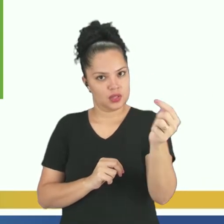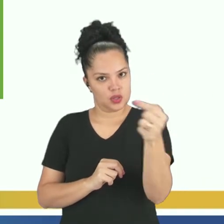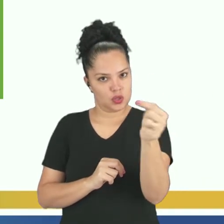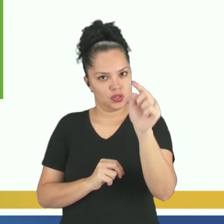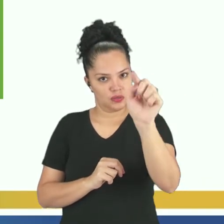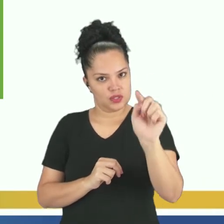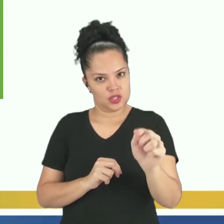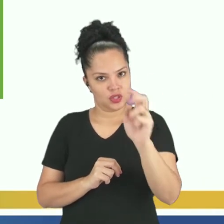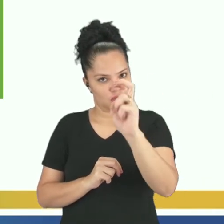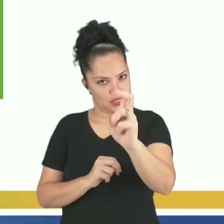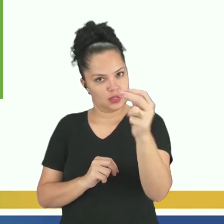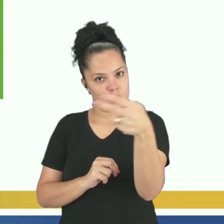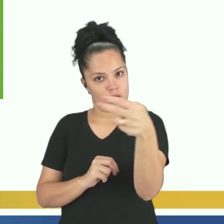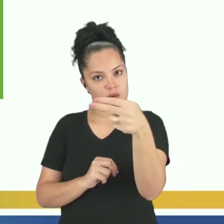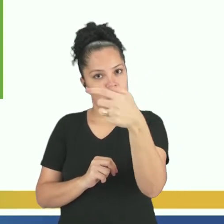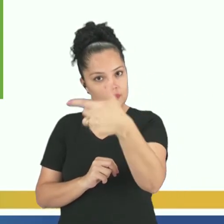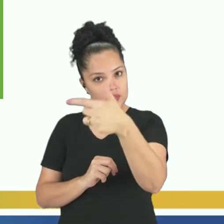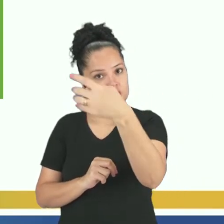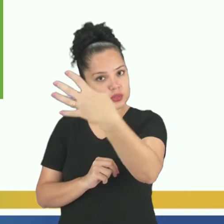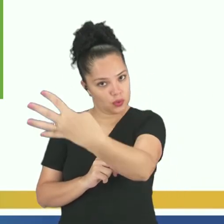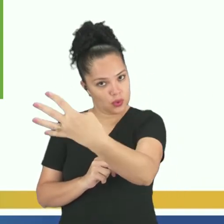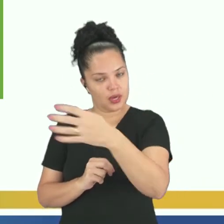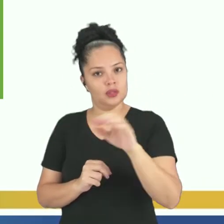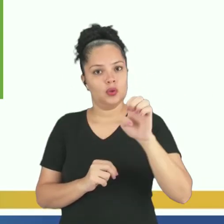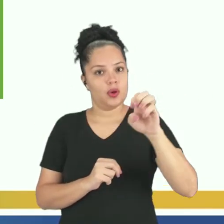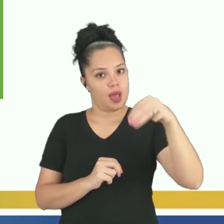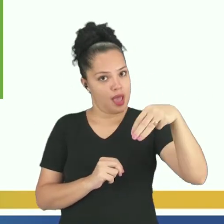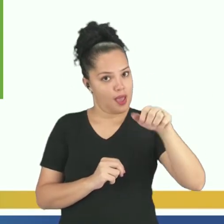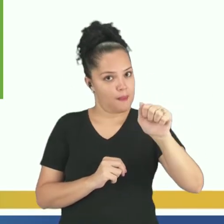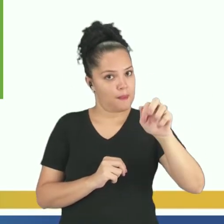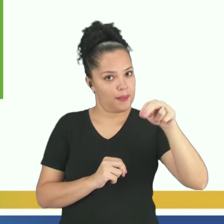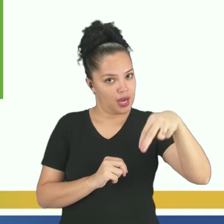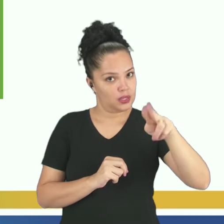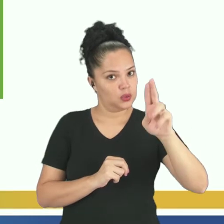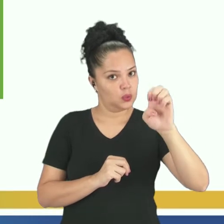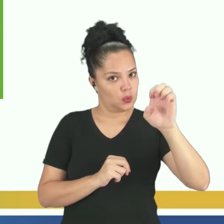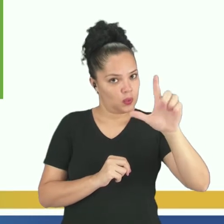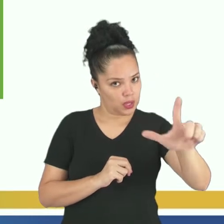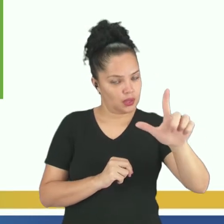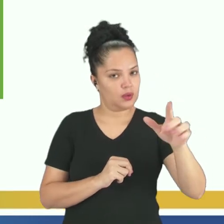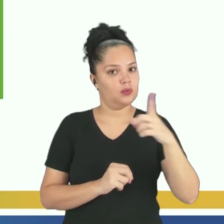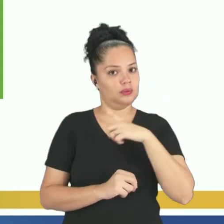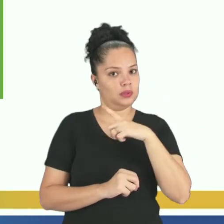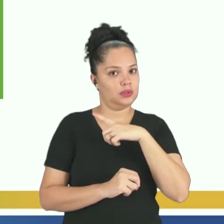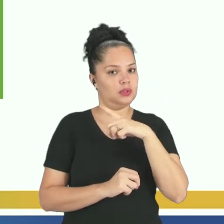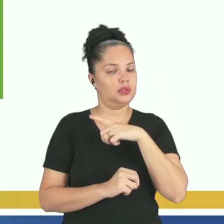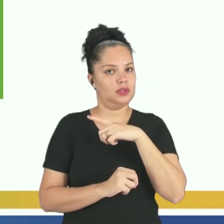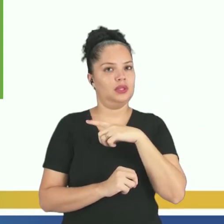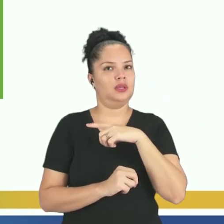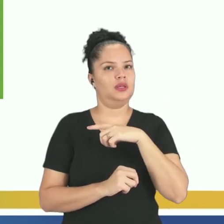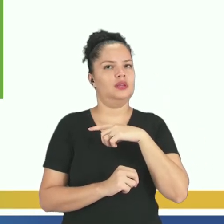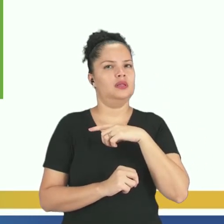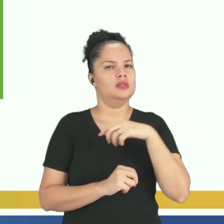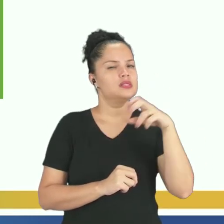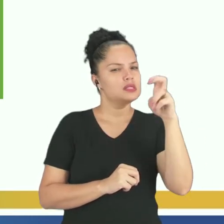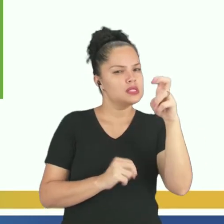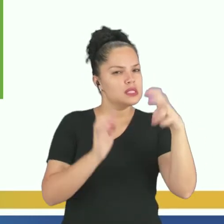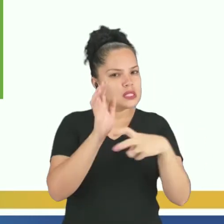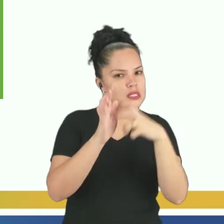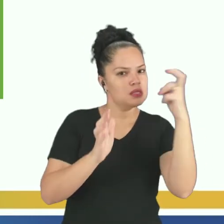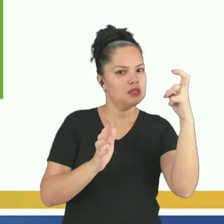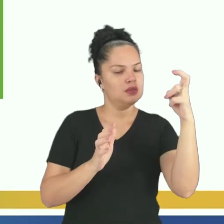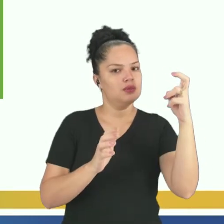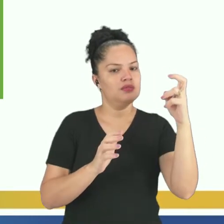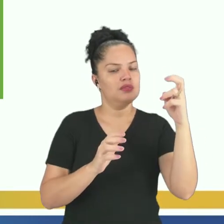daria 24. Ou seja, o Emmanuel contou 24 vezes cinco moedinhas. Em cada uma dessas